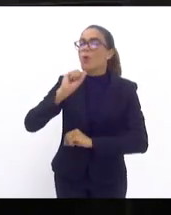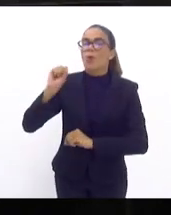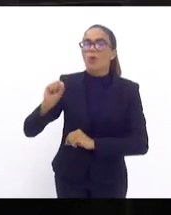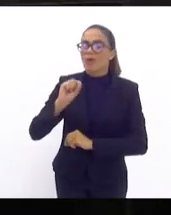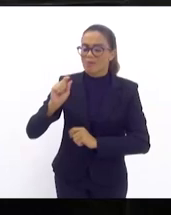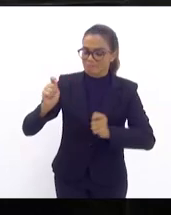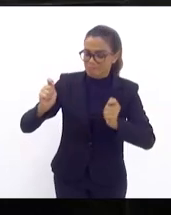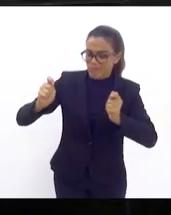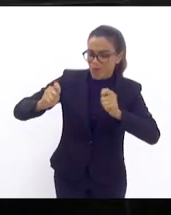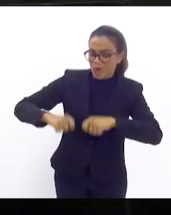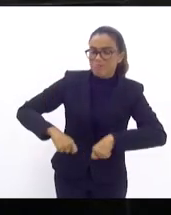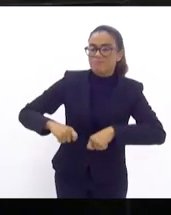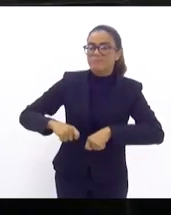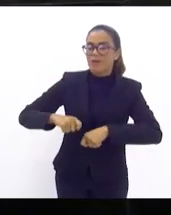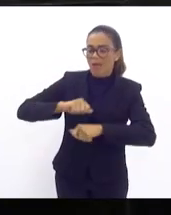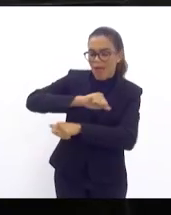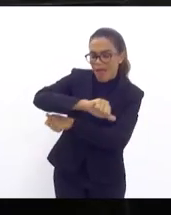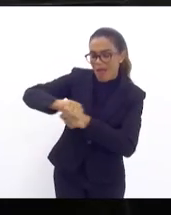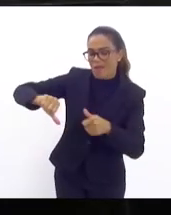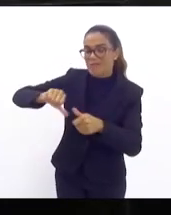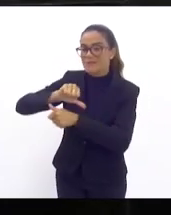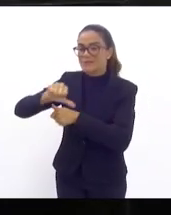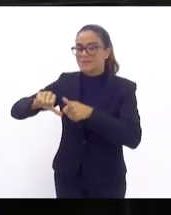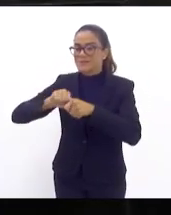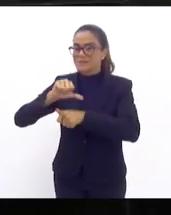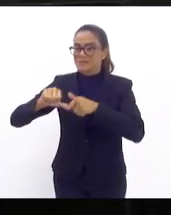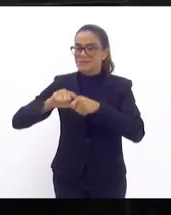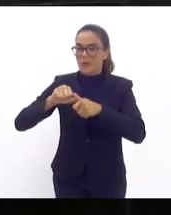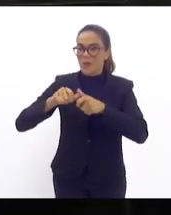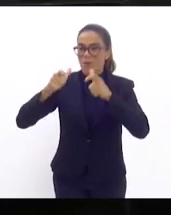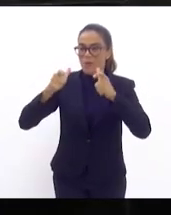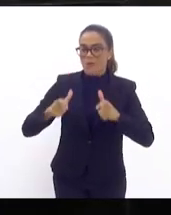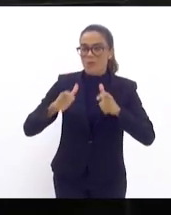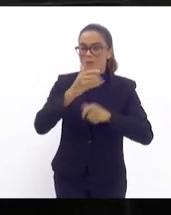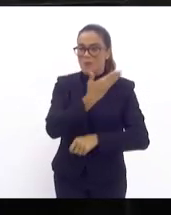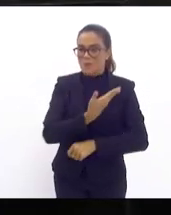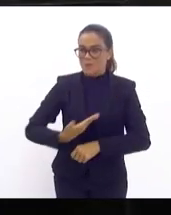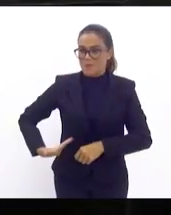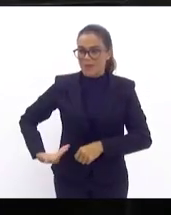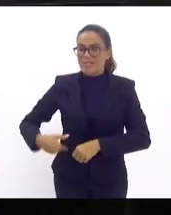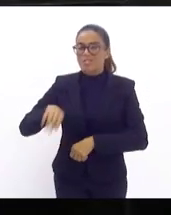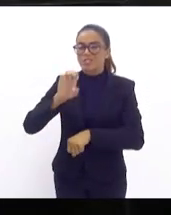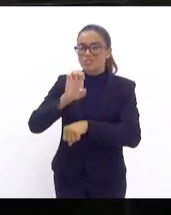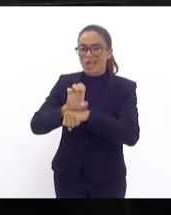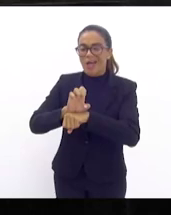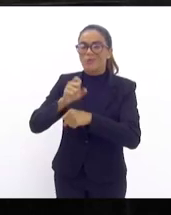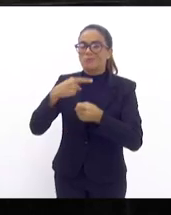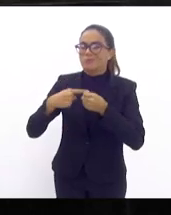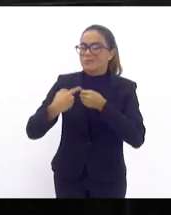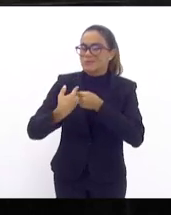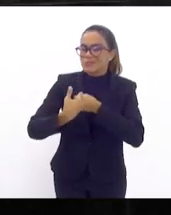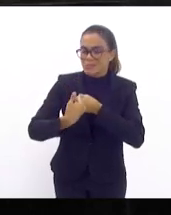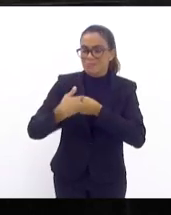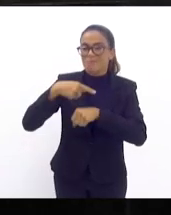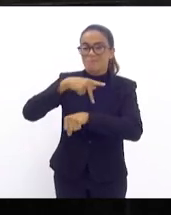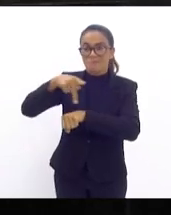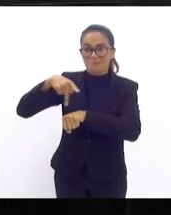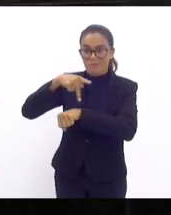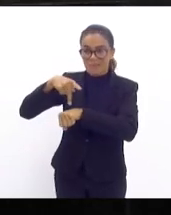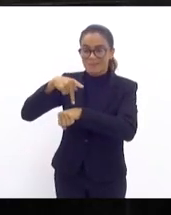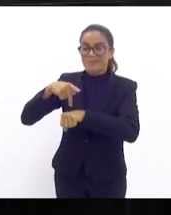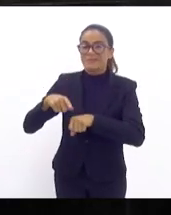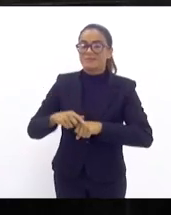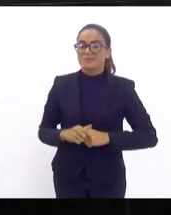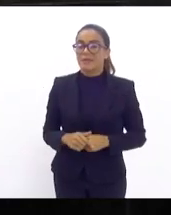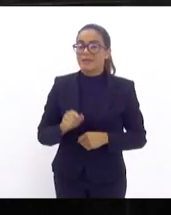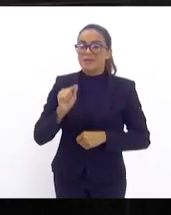possibilita a transformação de um Estado, a transformação de um município, a transformação de um país. E